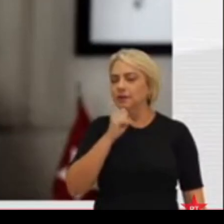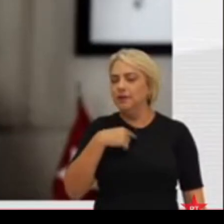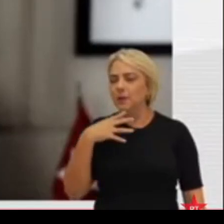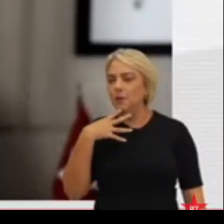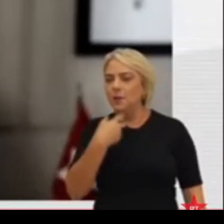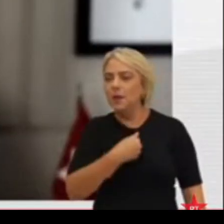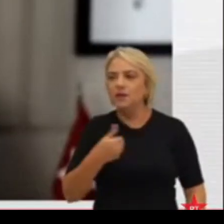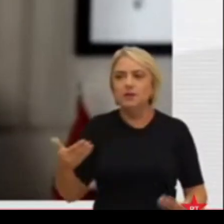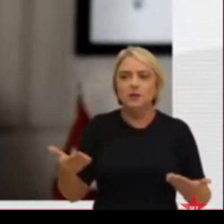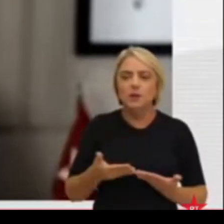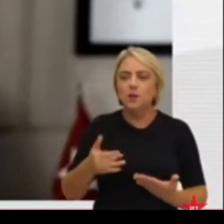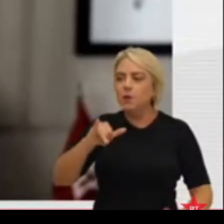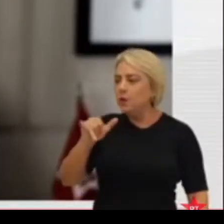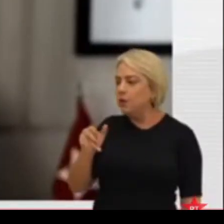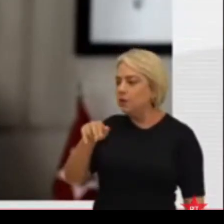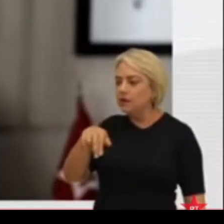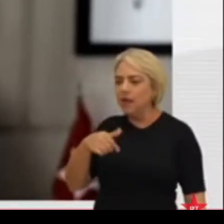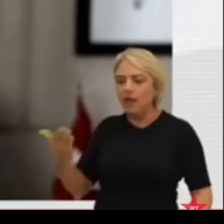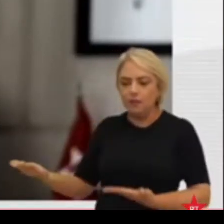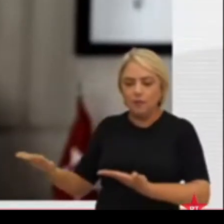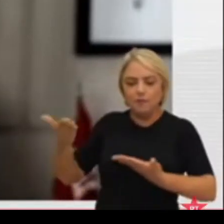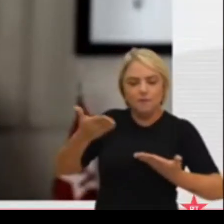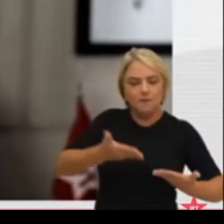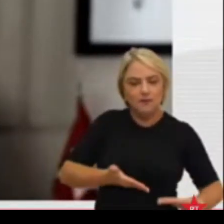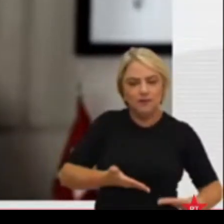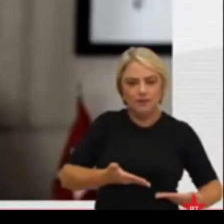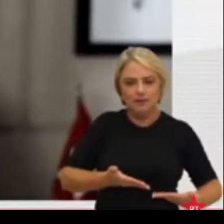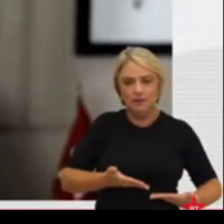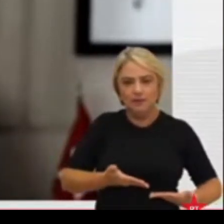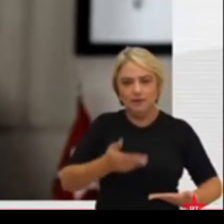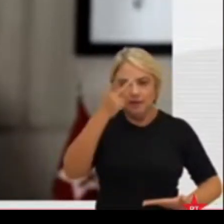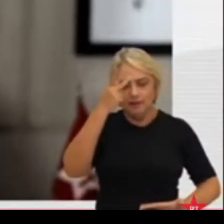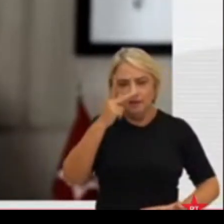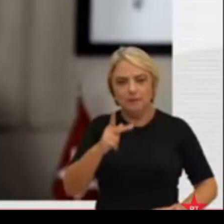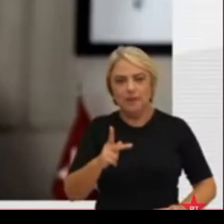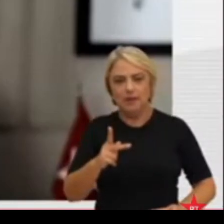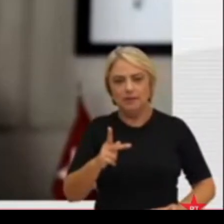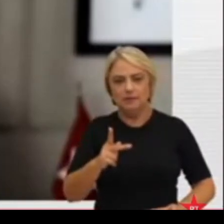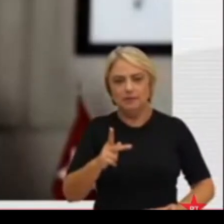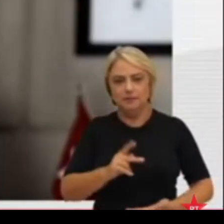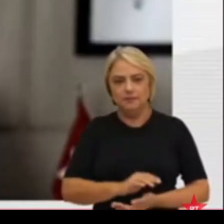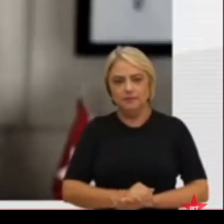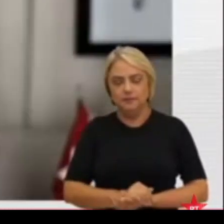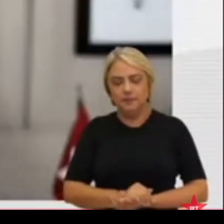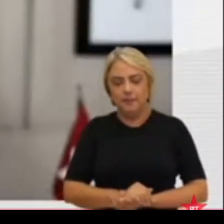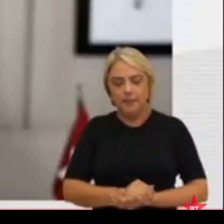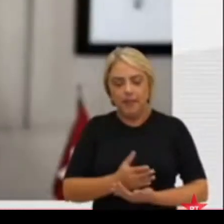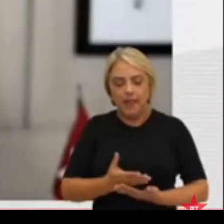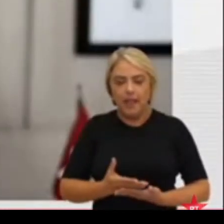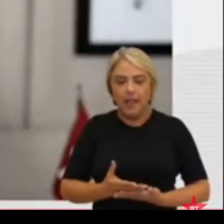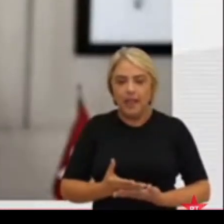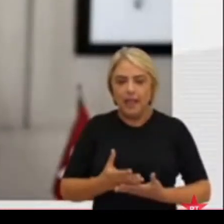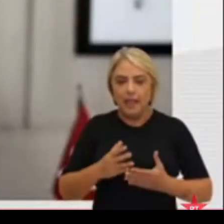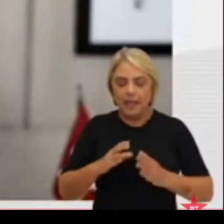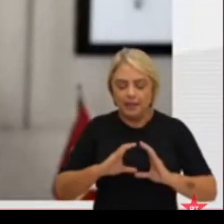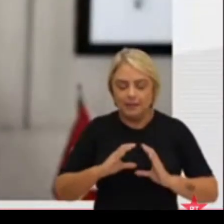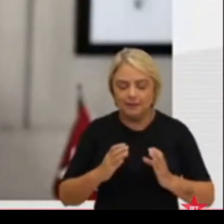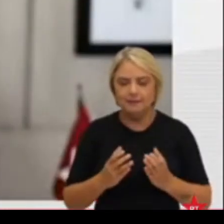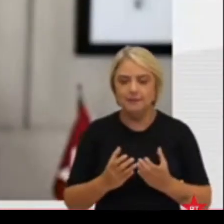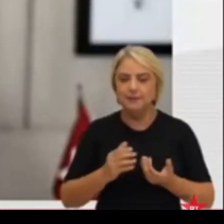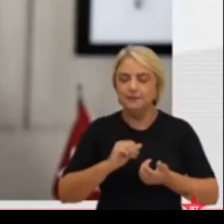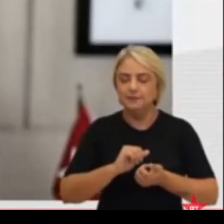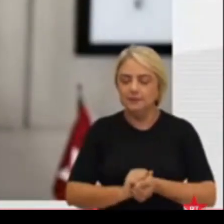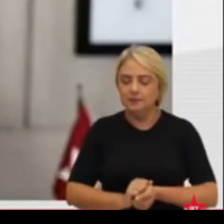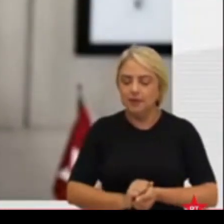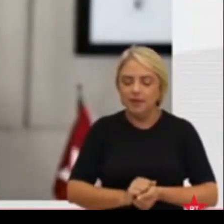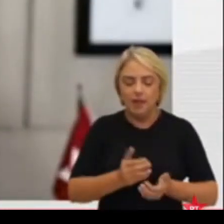acho que hoje, Jean Wyllys, a tua vinda para esse time é